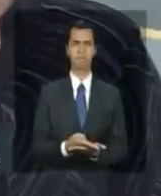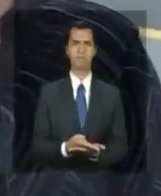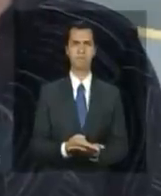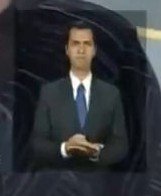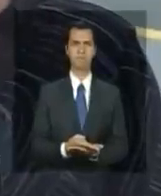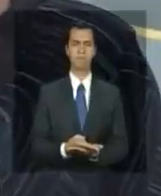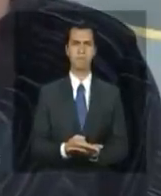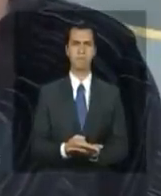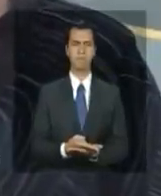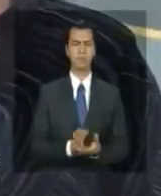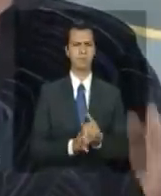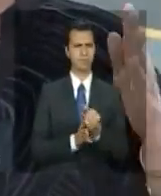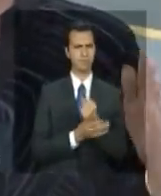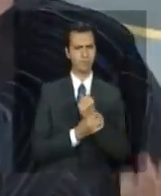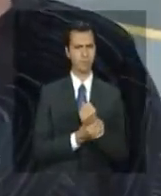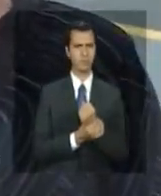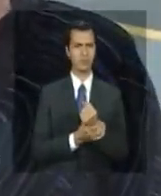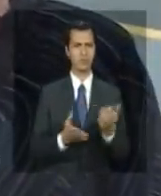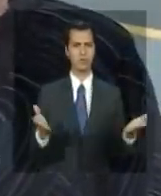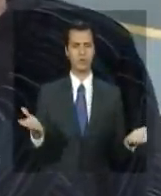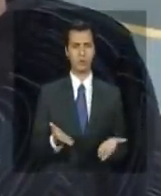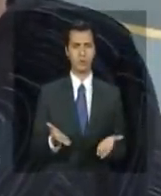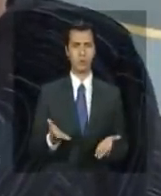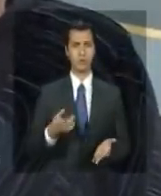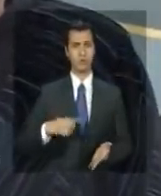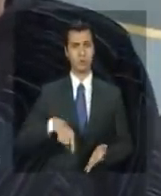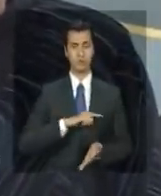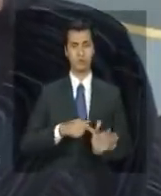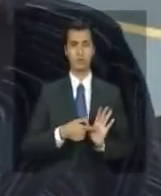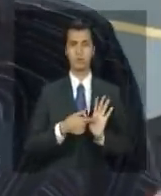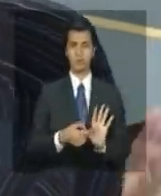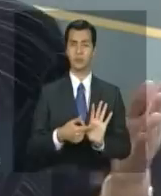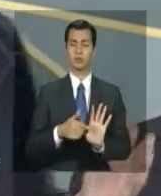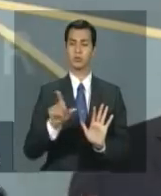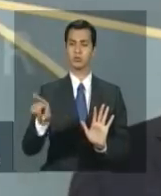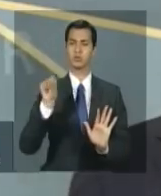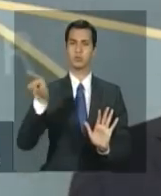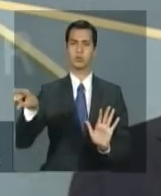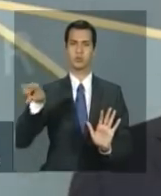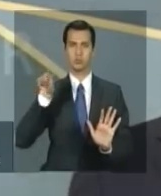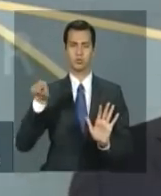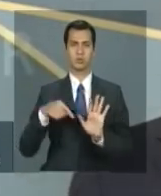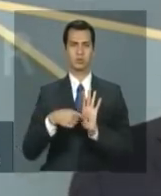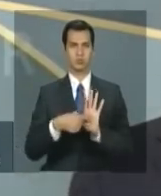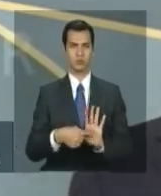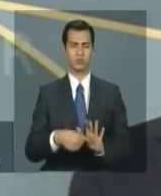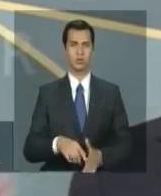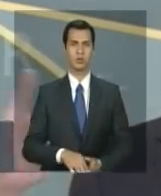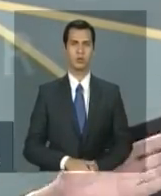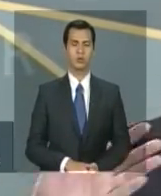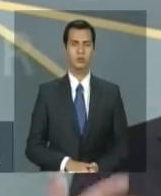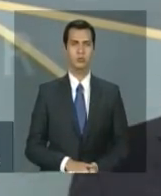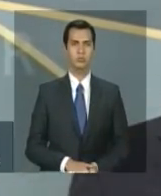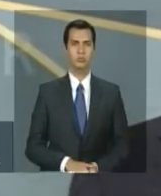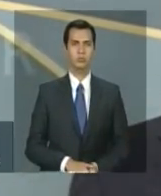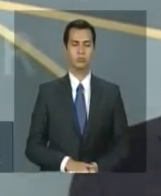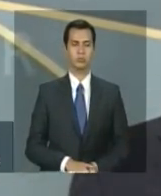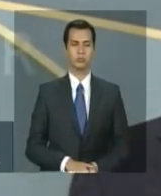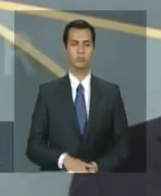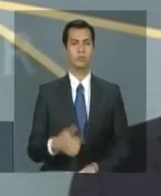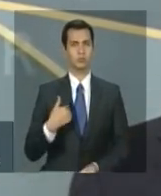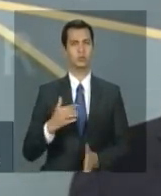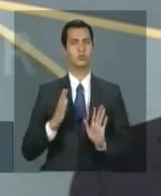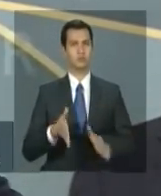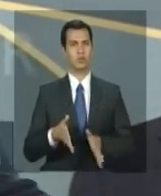das escolhas que estão sendo apresentadas para vocês eu convivi no